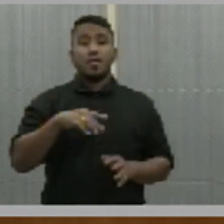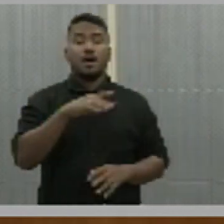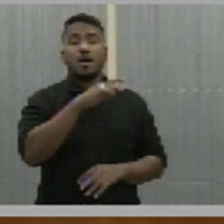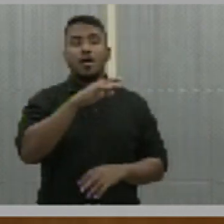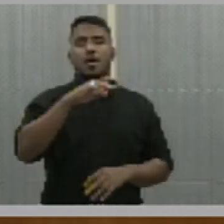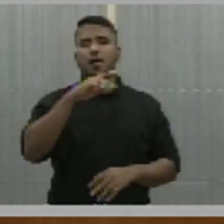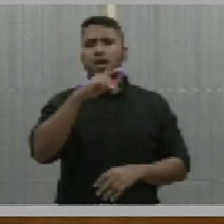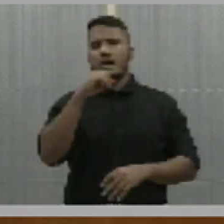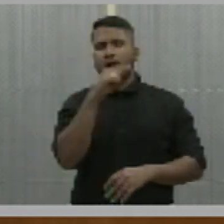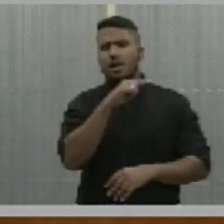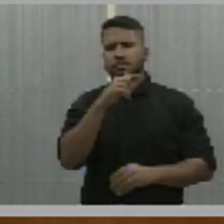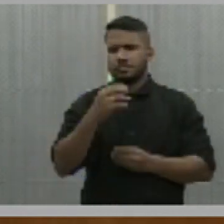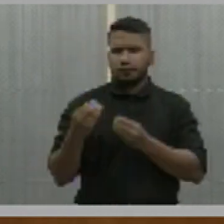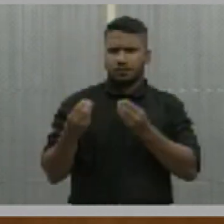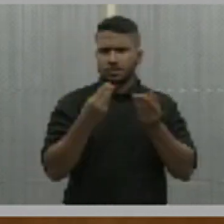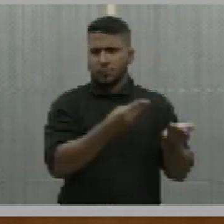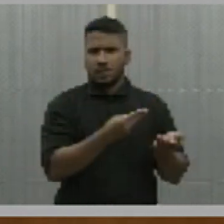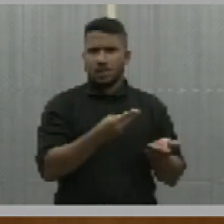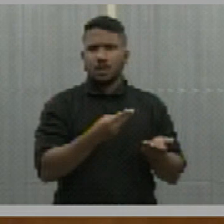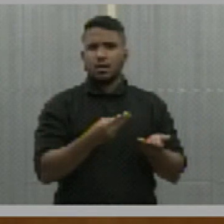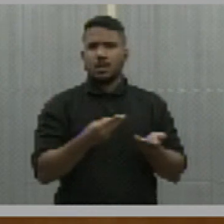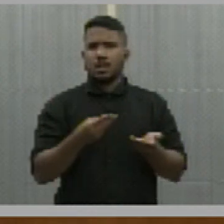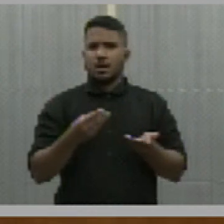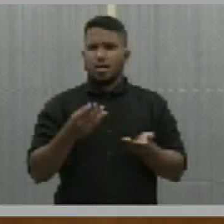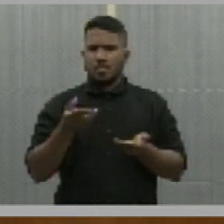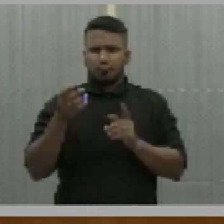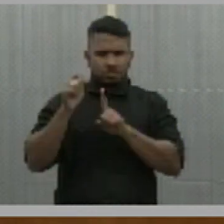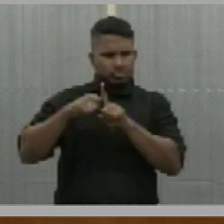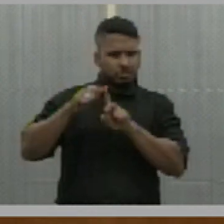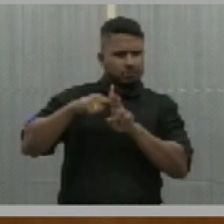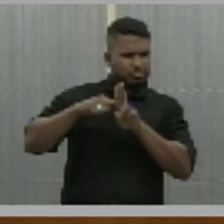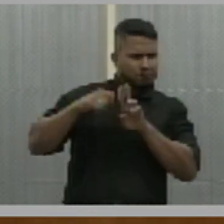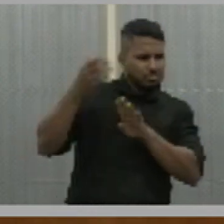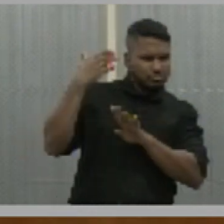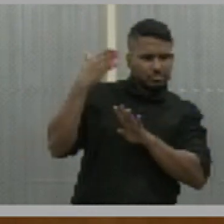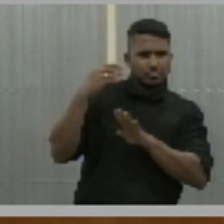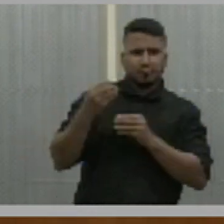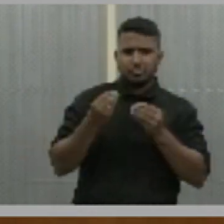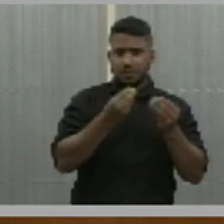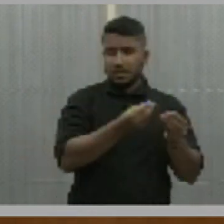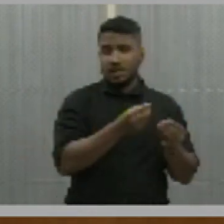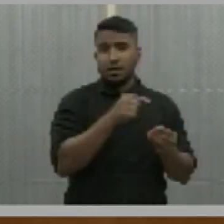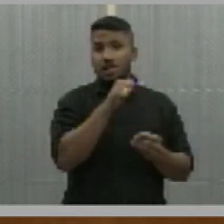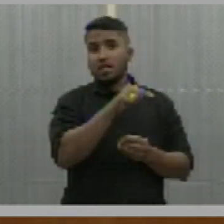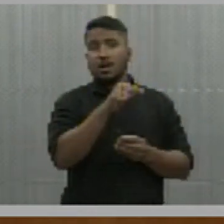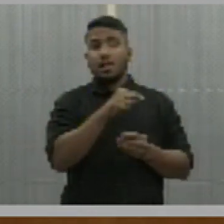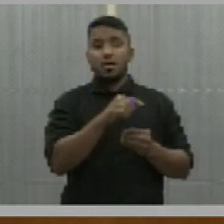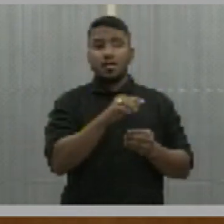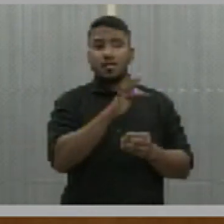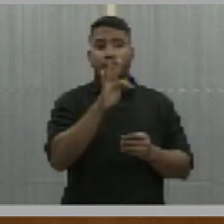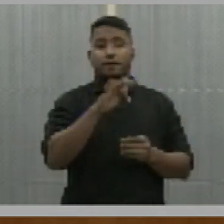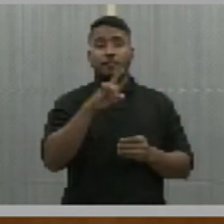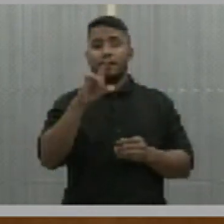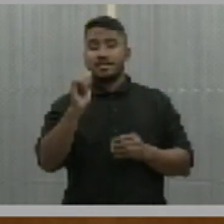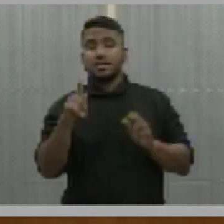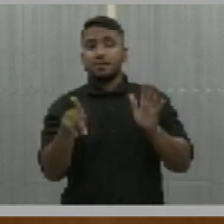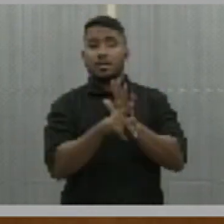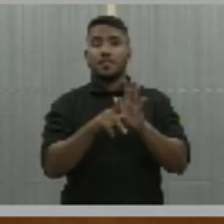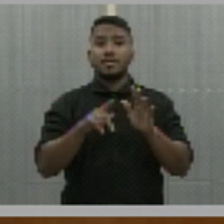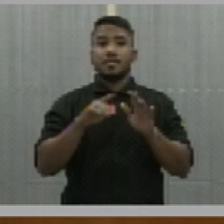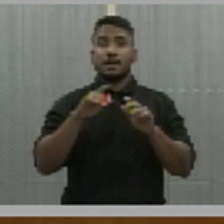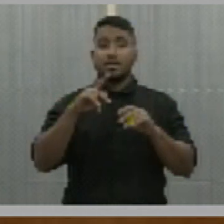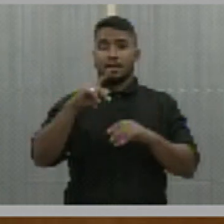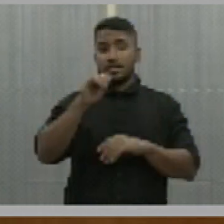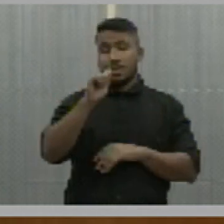cedida alguns meses atrás para a Fazenda da Paz. A Fazenda,